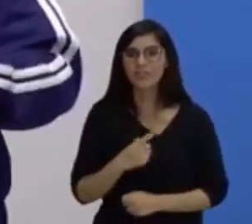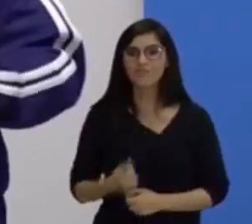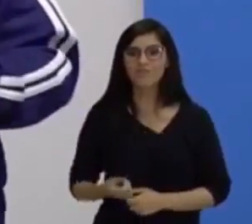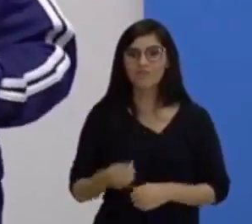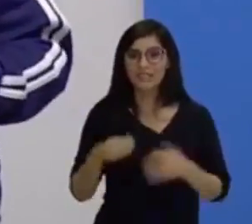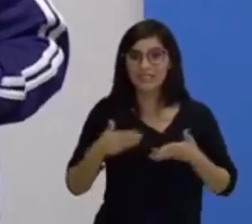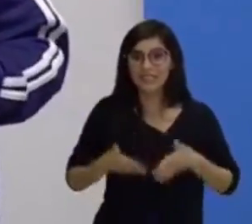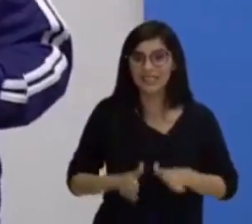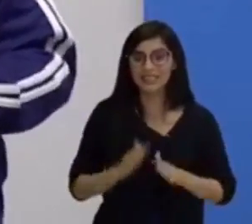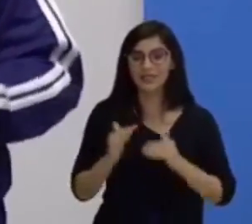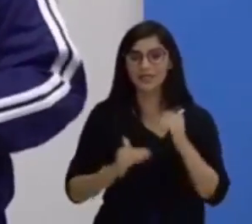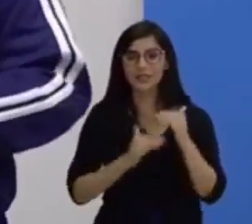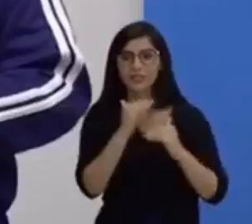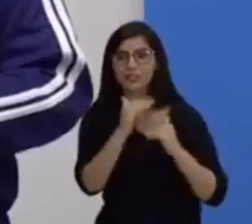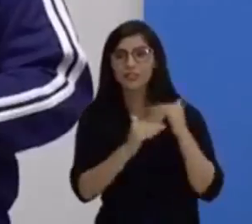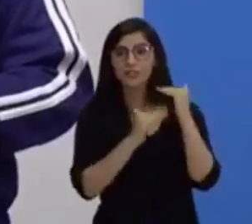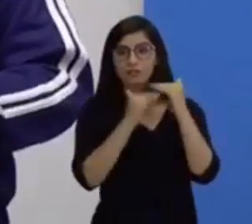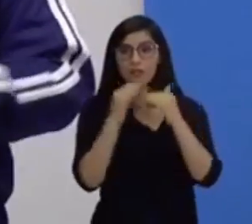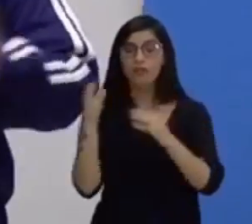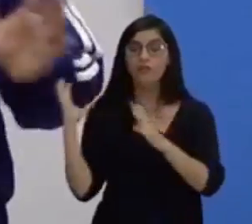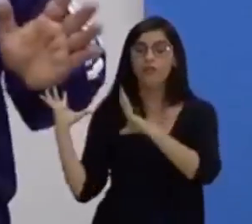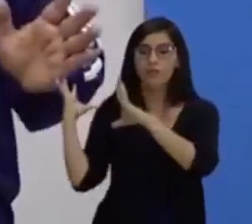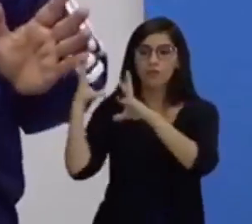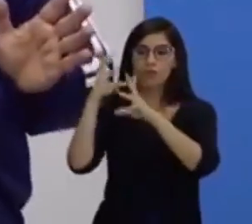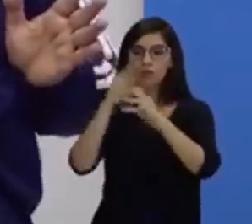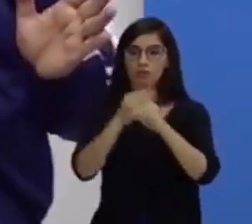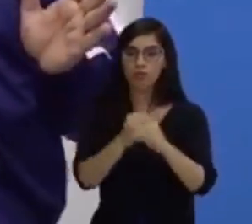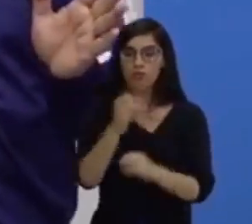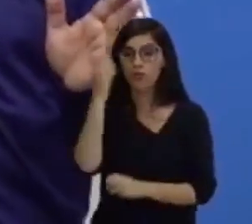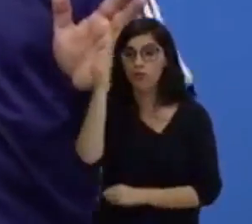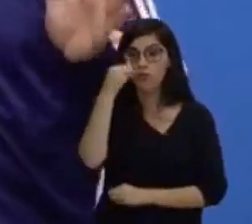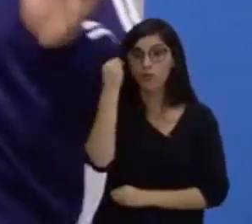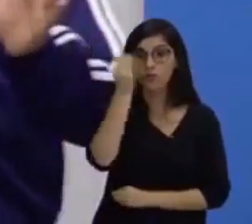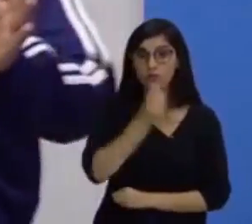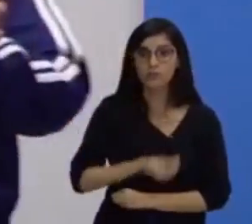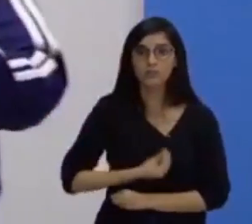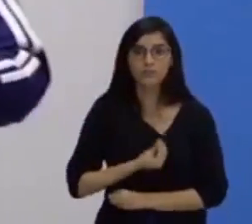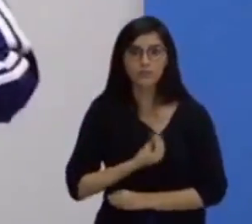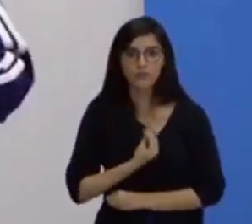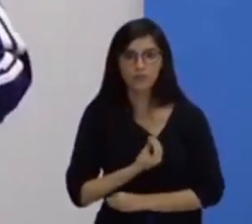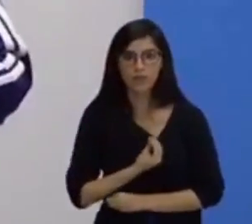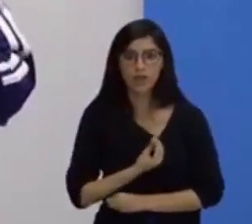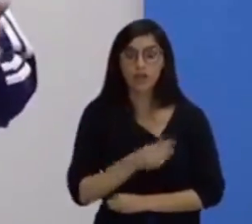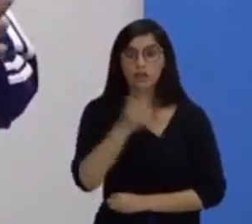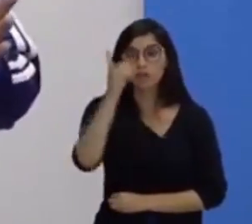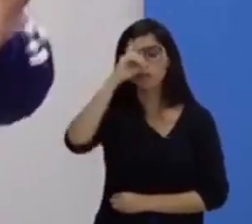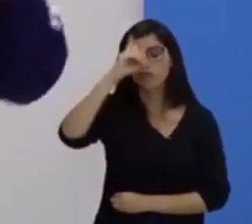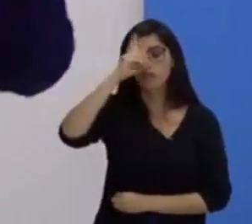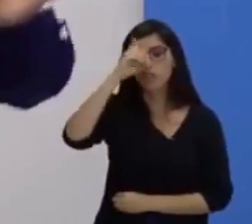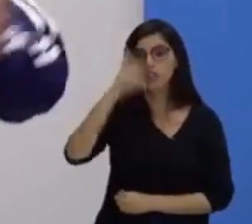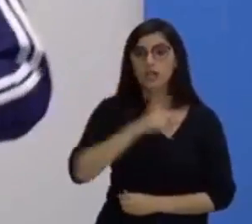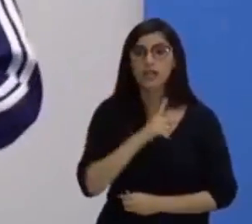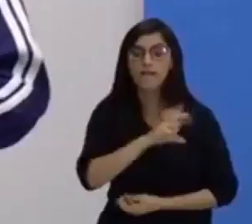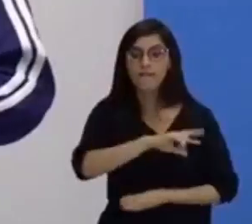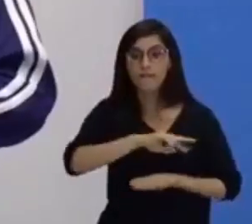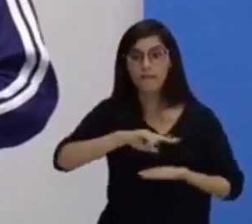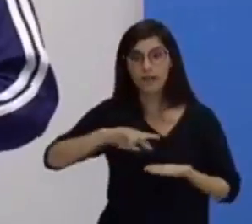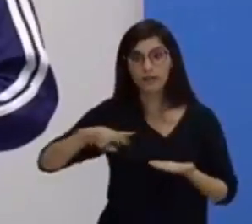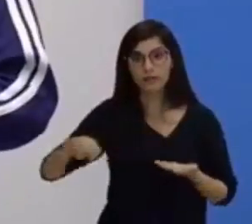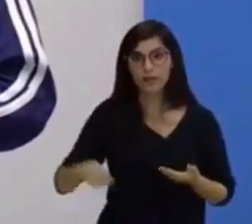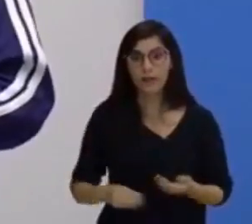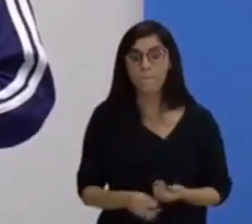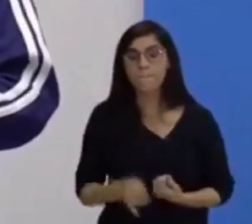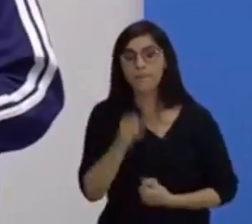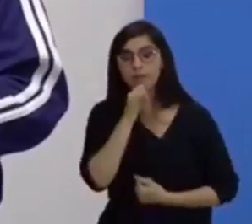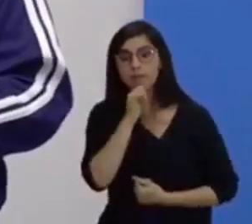não for desenvolvida ao longo da sua vida. Mas é só isso? No seu dia a dia, sim, tem muito mais coisas. Quem trabalha com a